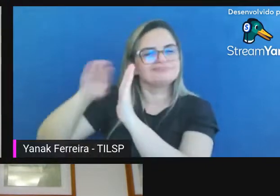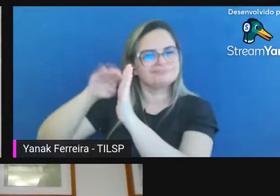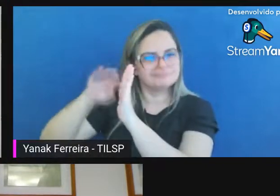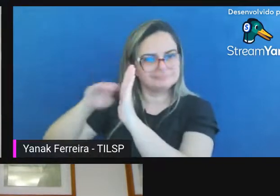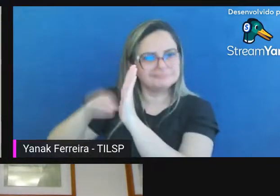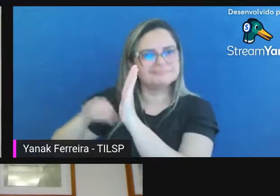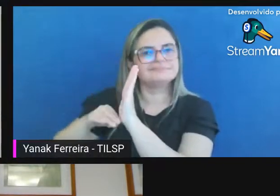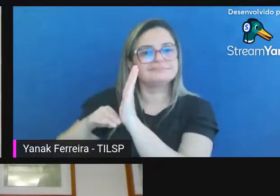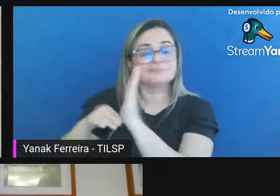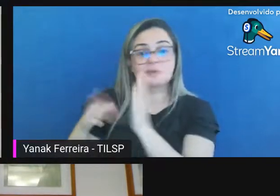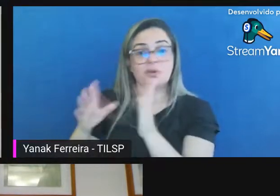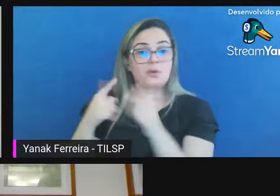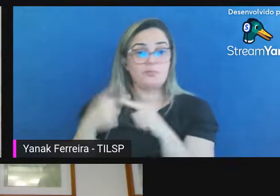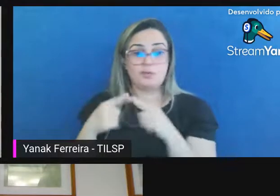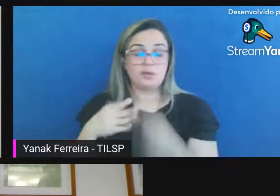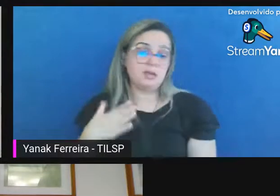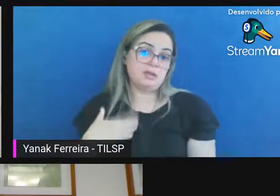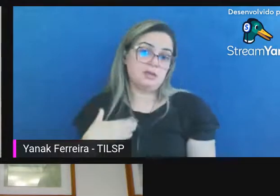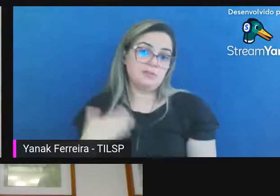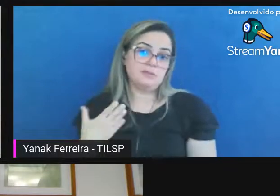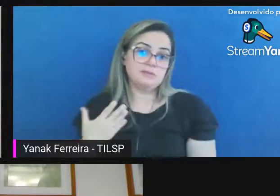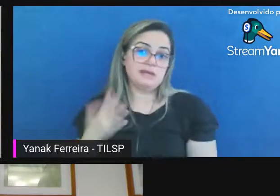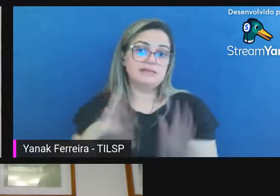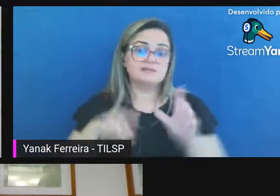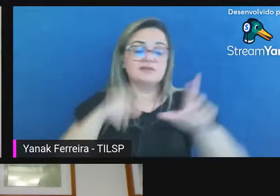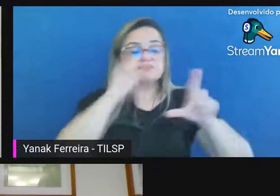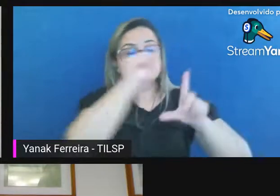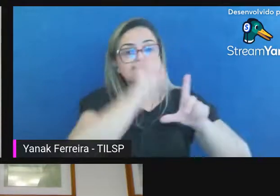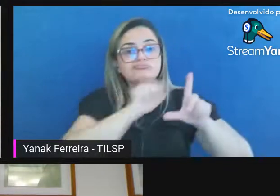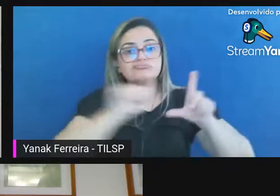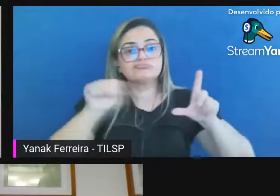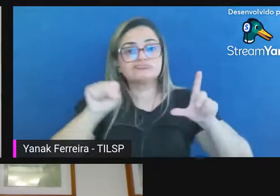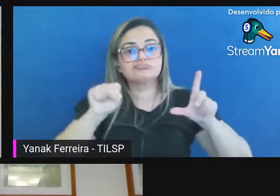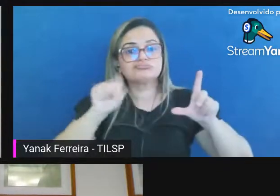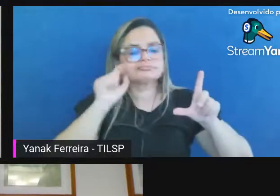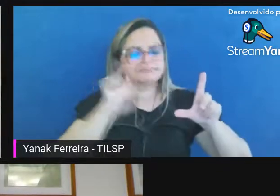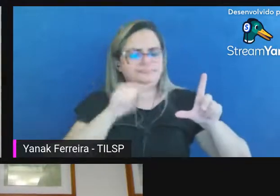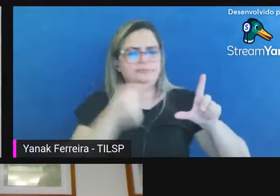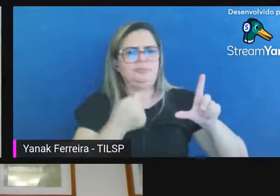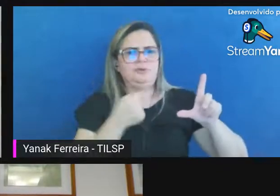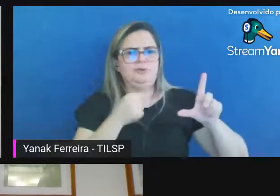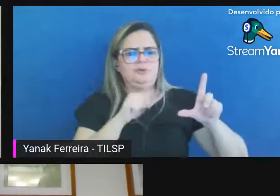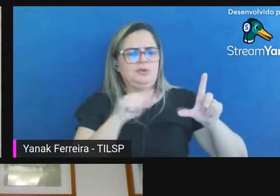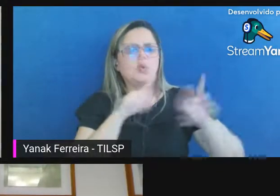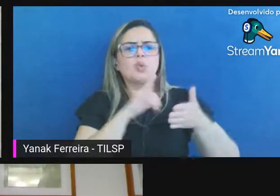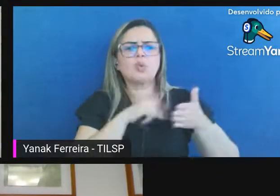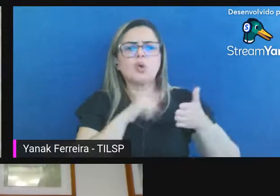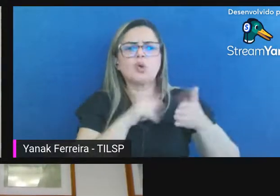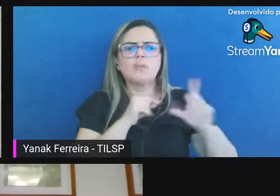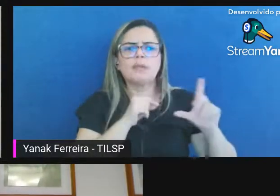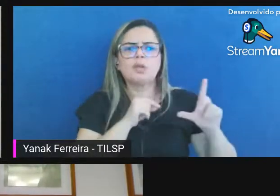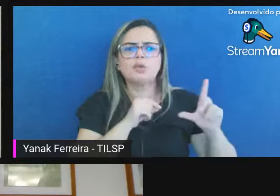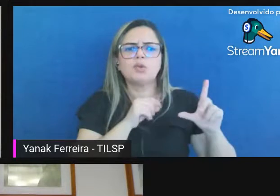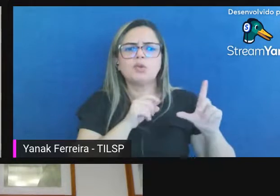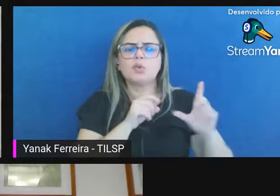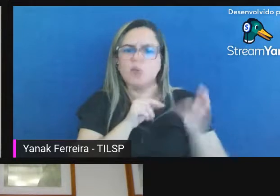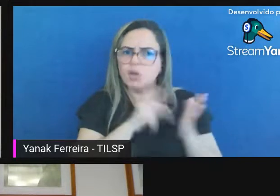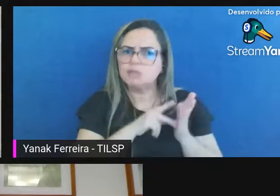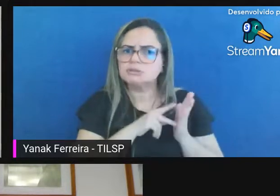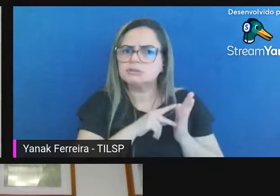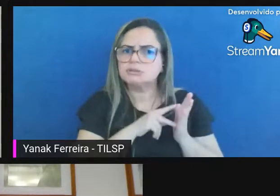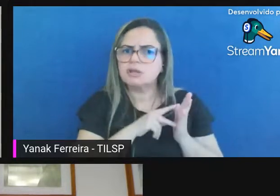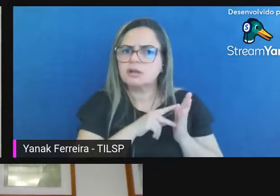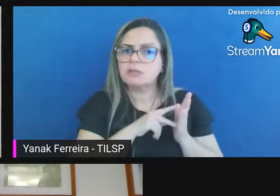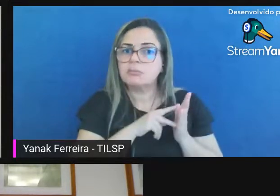eu mesmo o sistema pergunta um documento original pode haver uma burla desse documento e